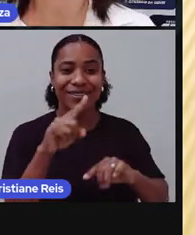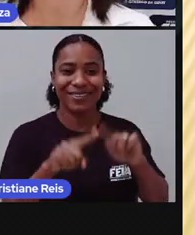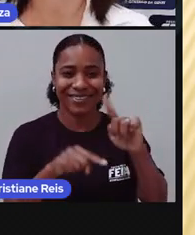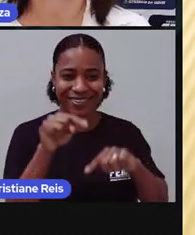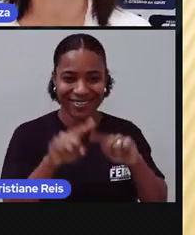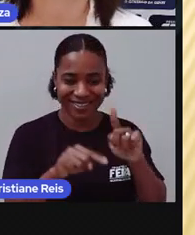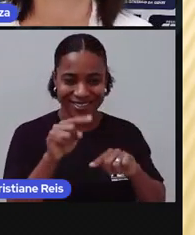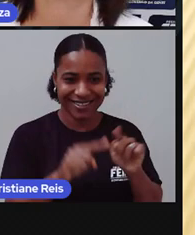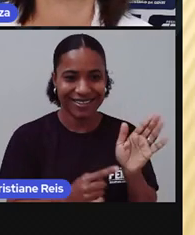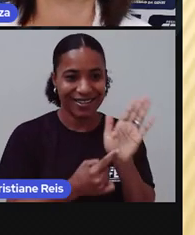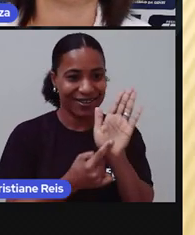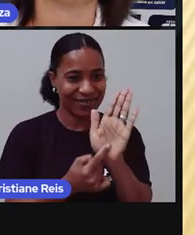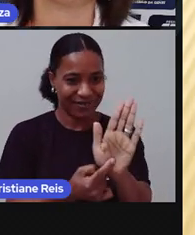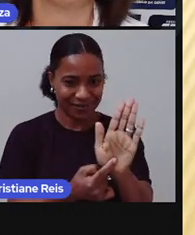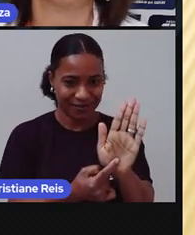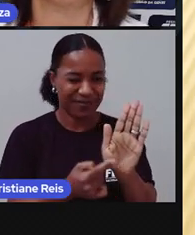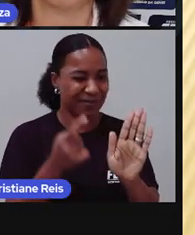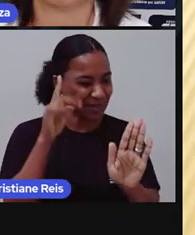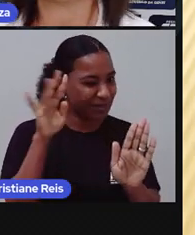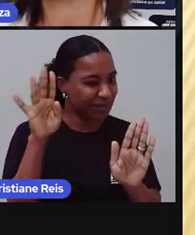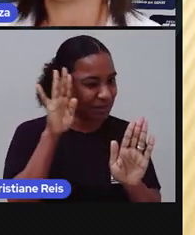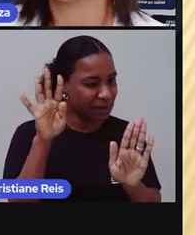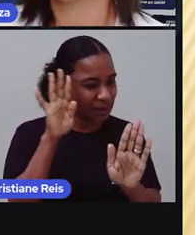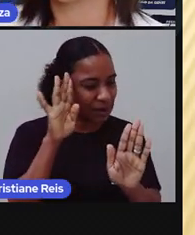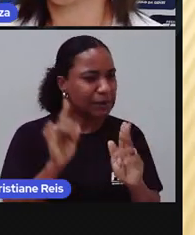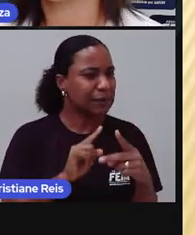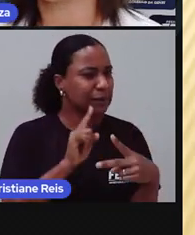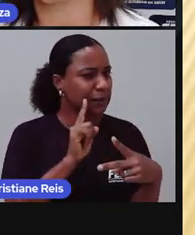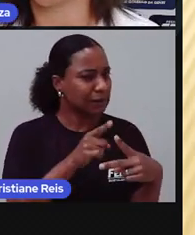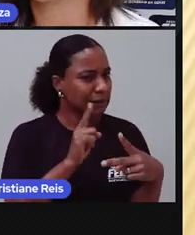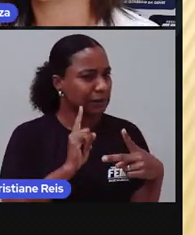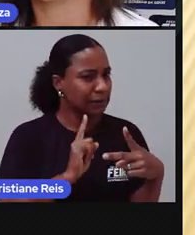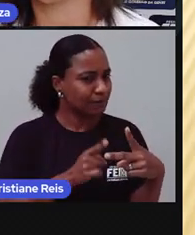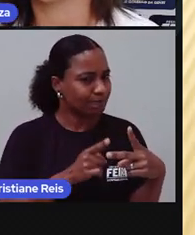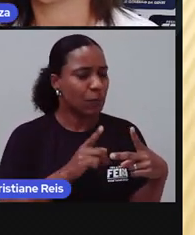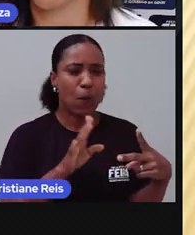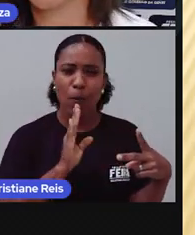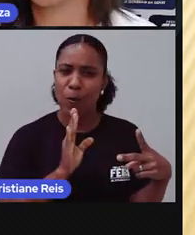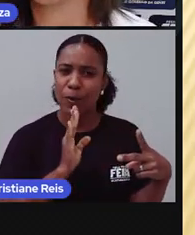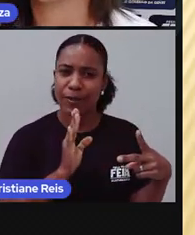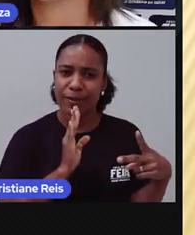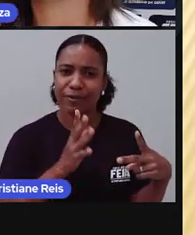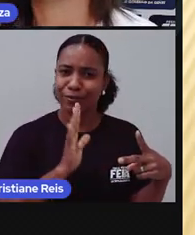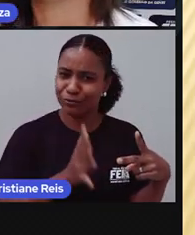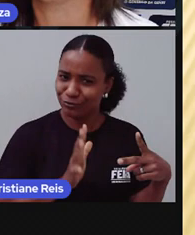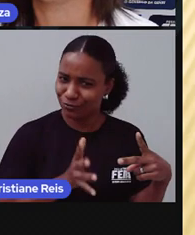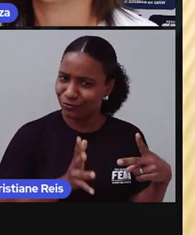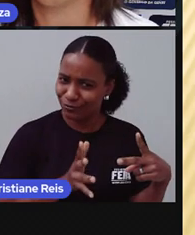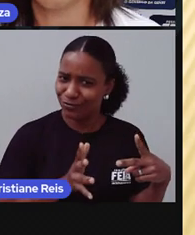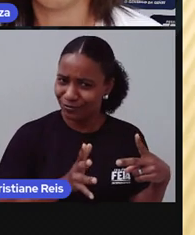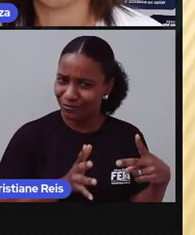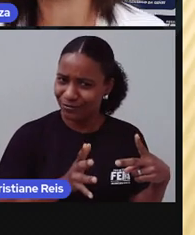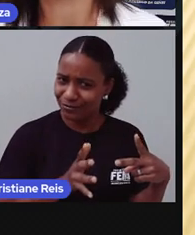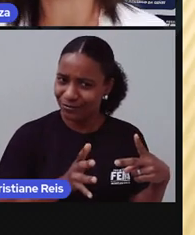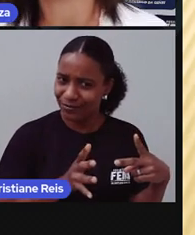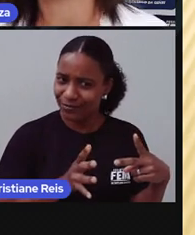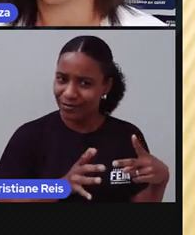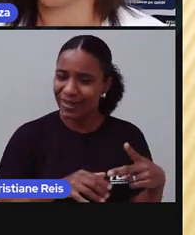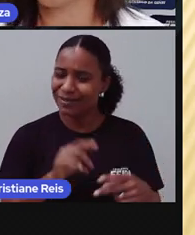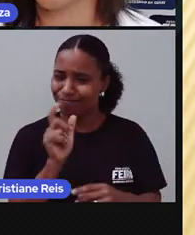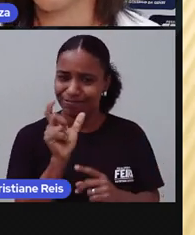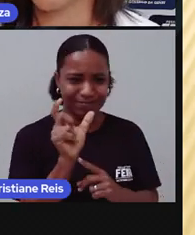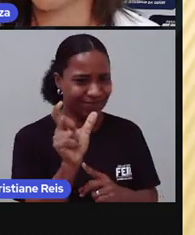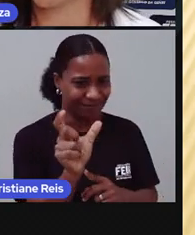eu quero que vocês pensem junto comigo. Esses produtos são familiares para vocês? Essas